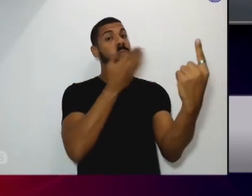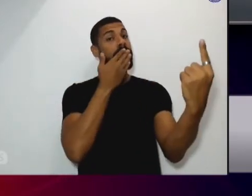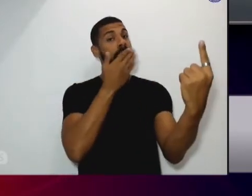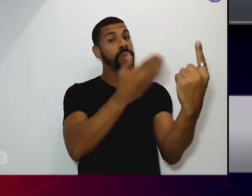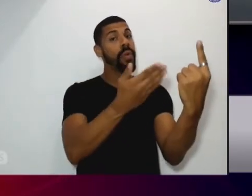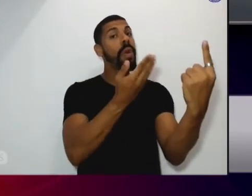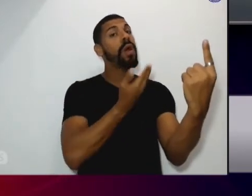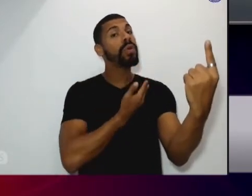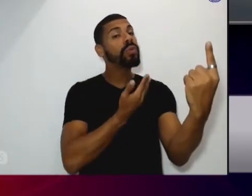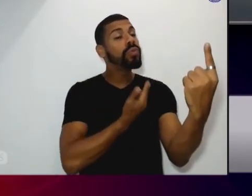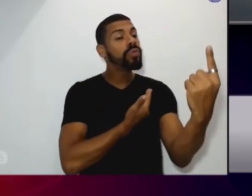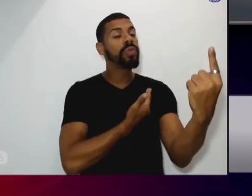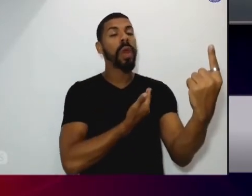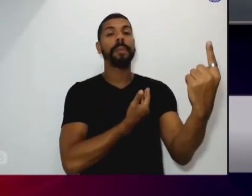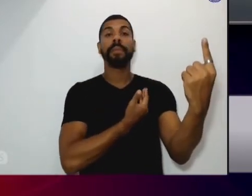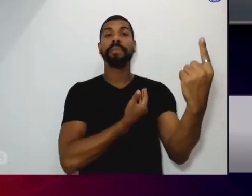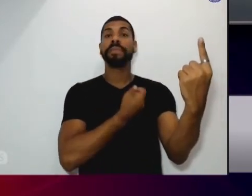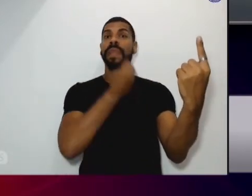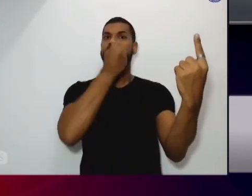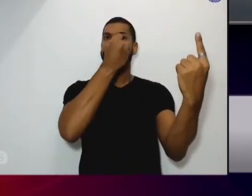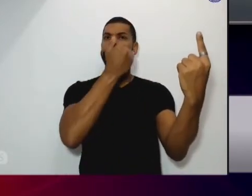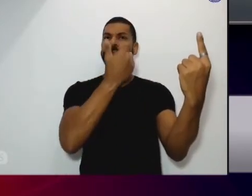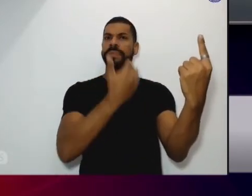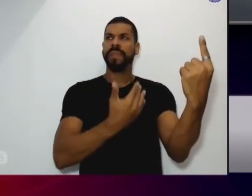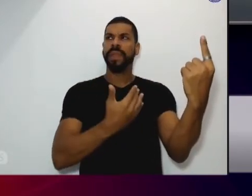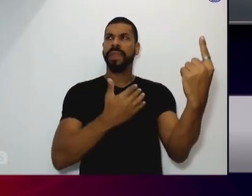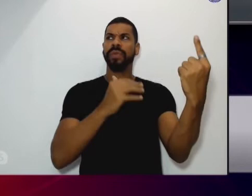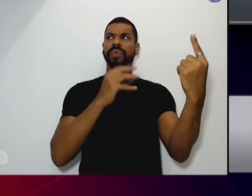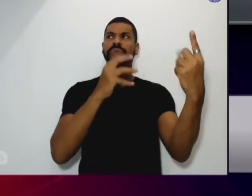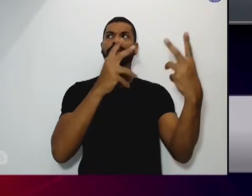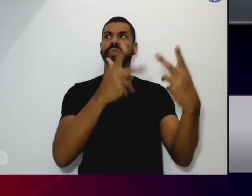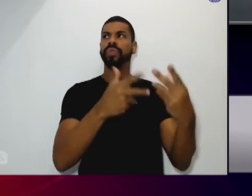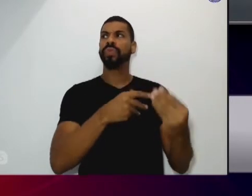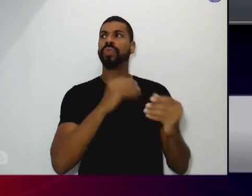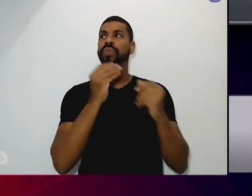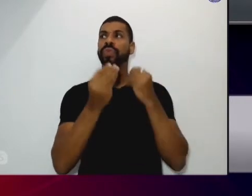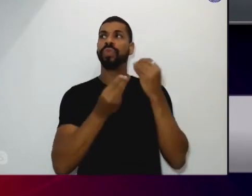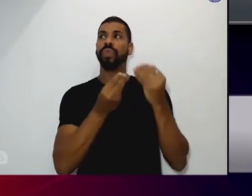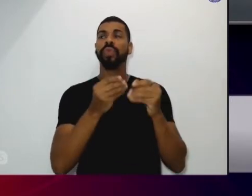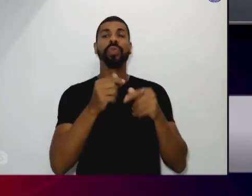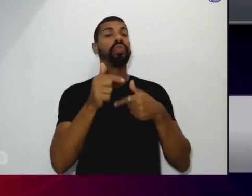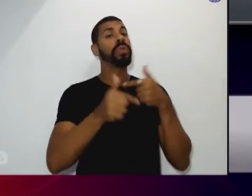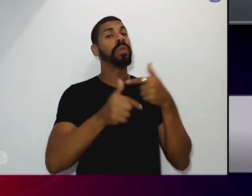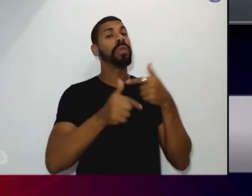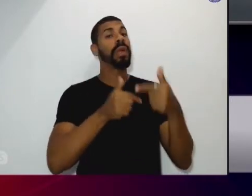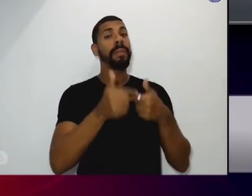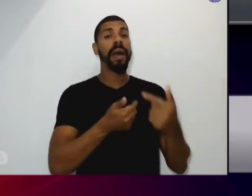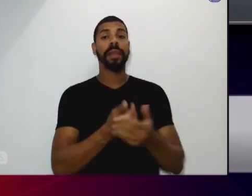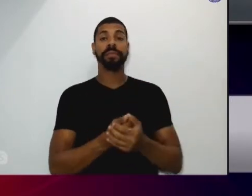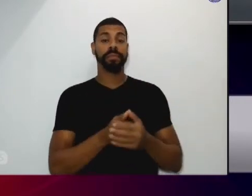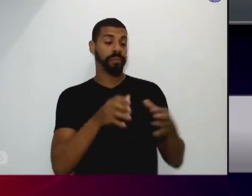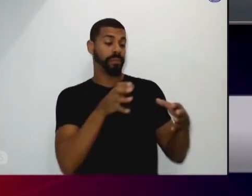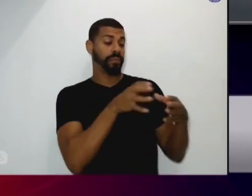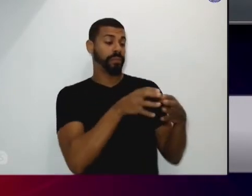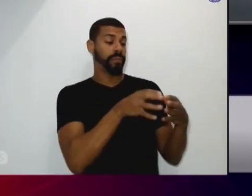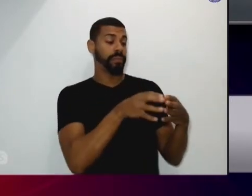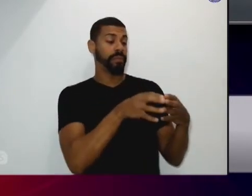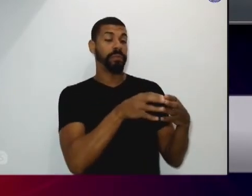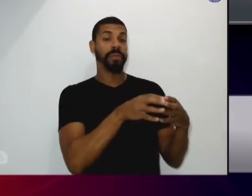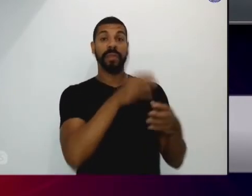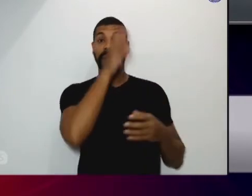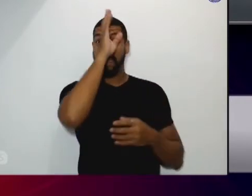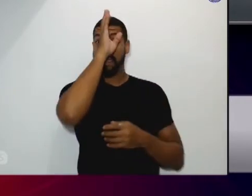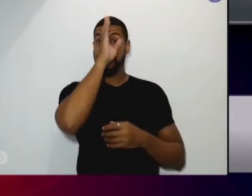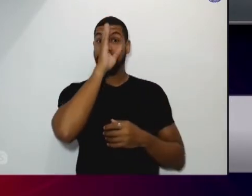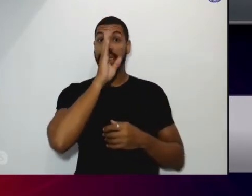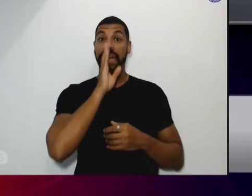eu explico eu cito as atividades que a rede tem que são oferecidas gratuitamente para